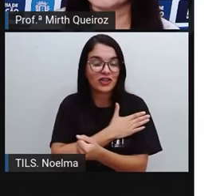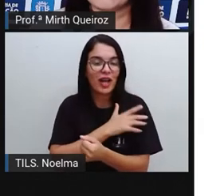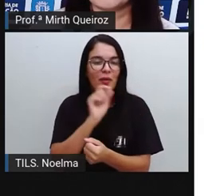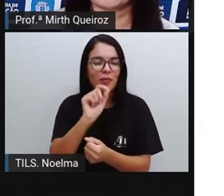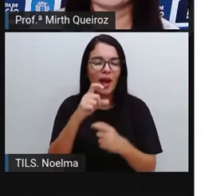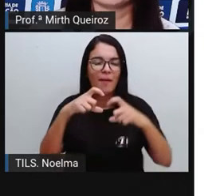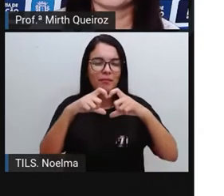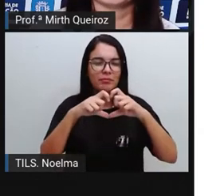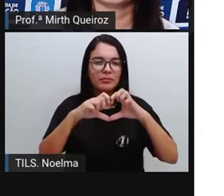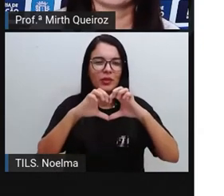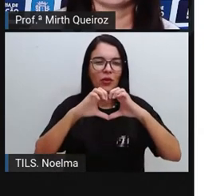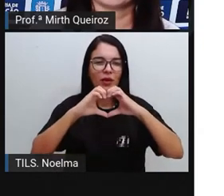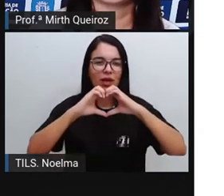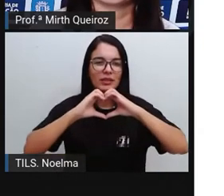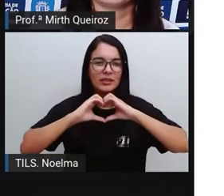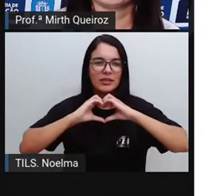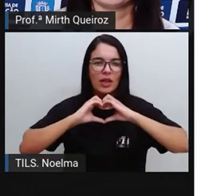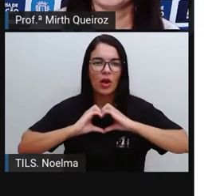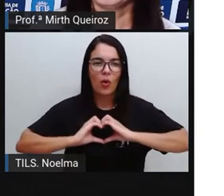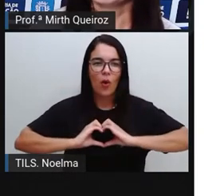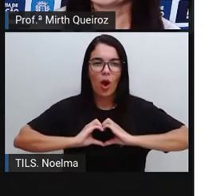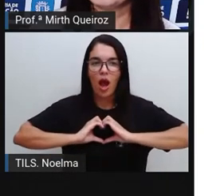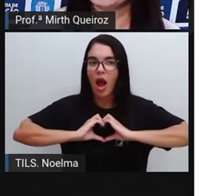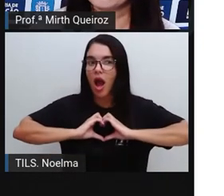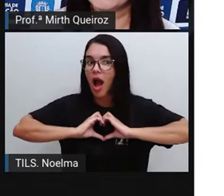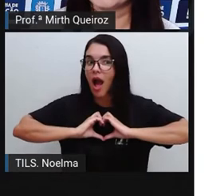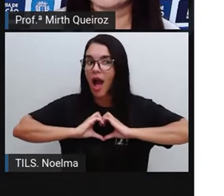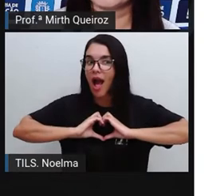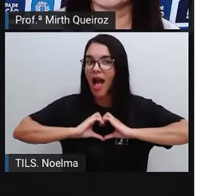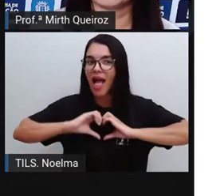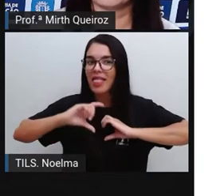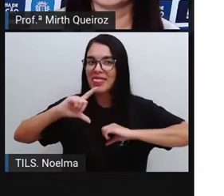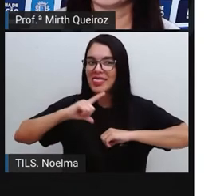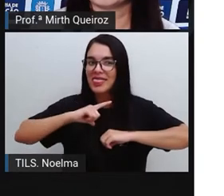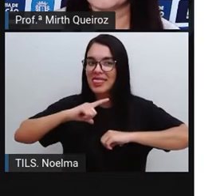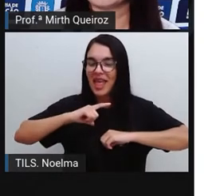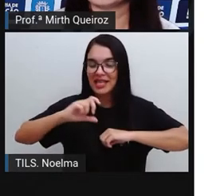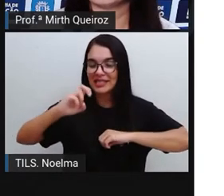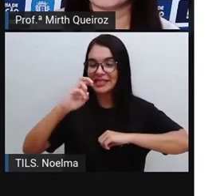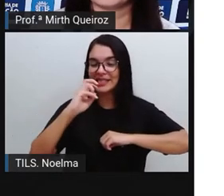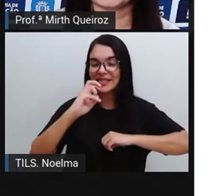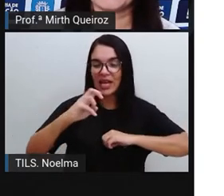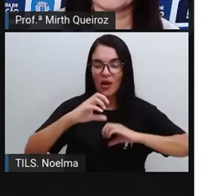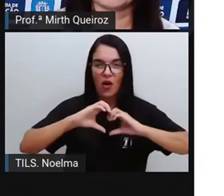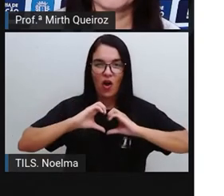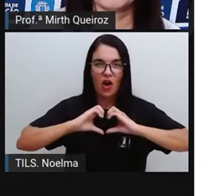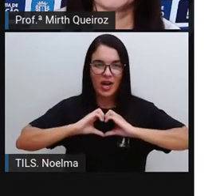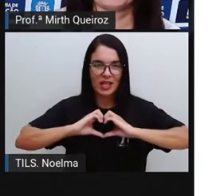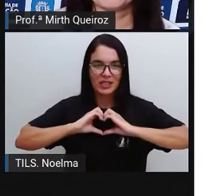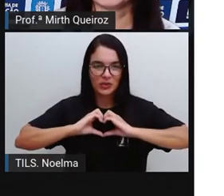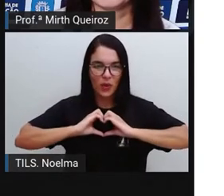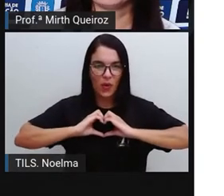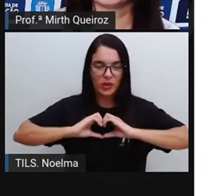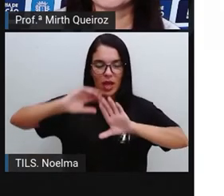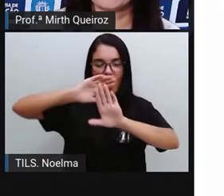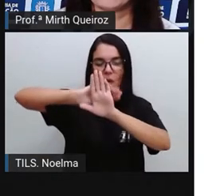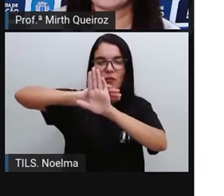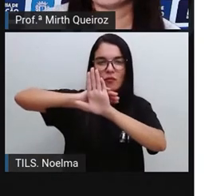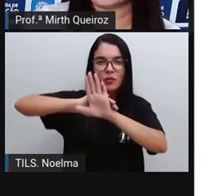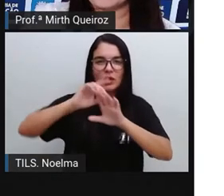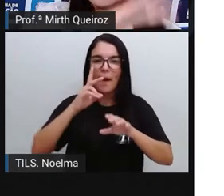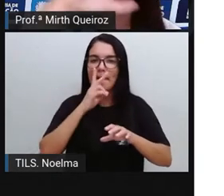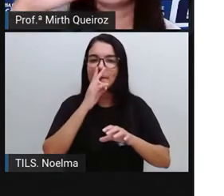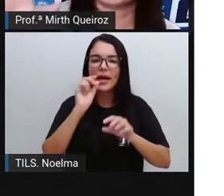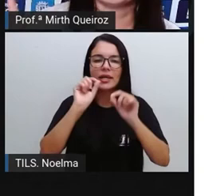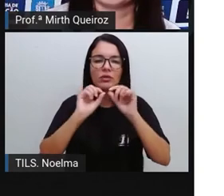do coração é, na verdade, composta por cinco corações que são posicionados no fundo abstrato, que parece remontar o